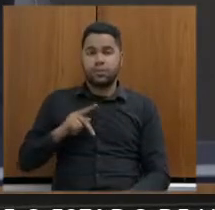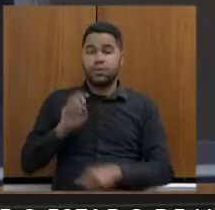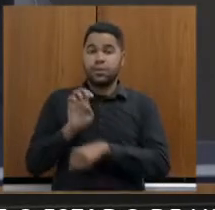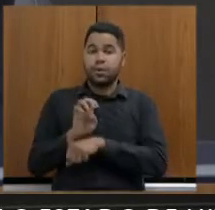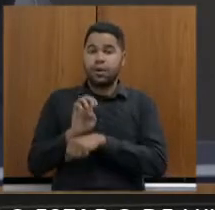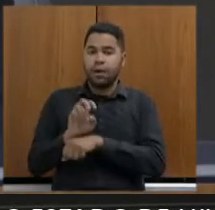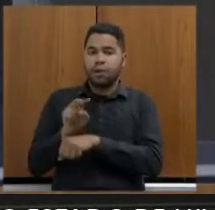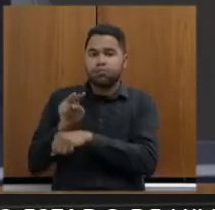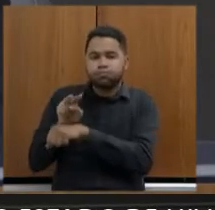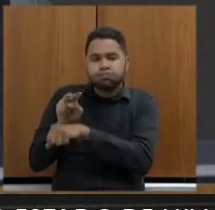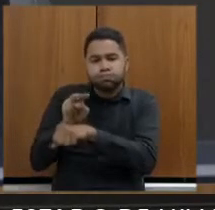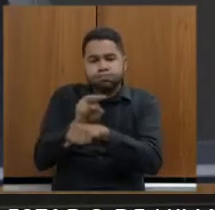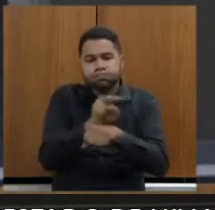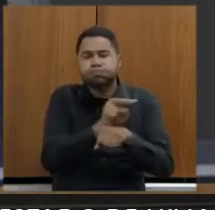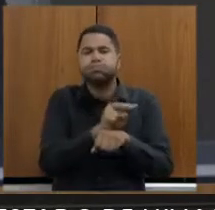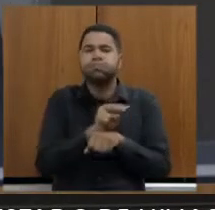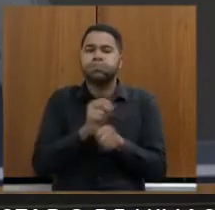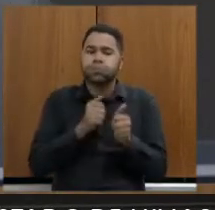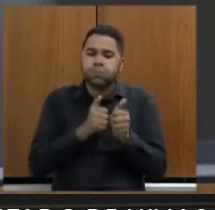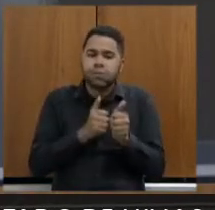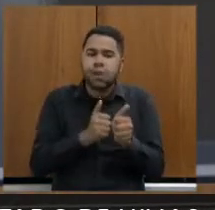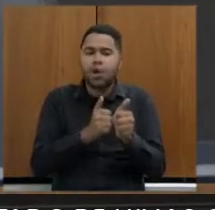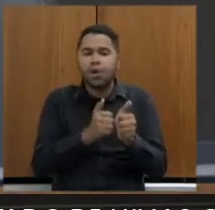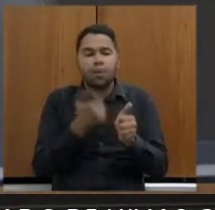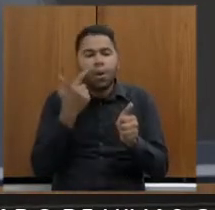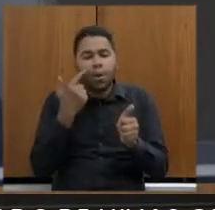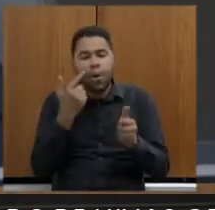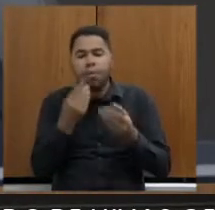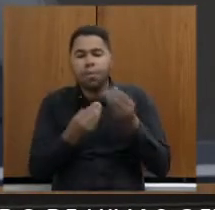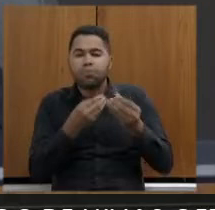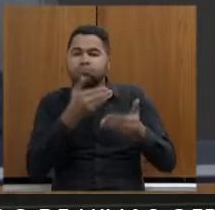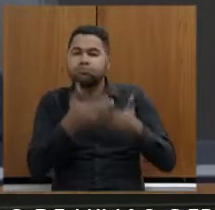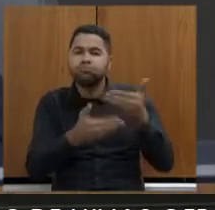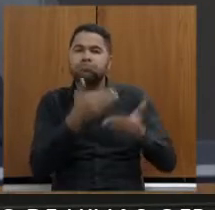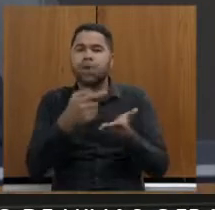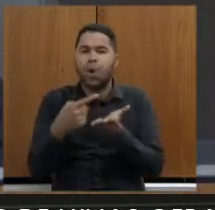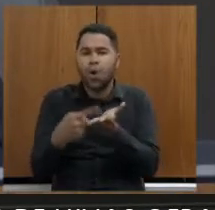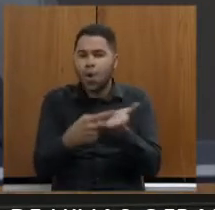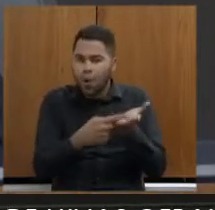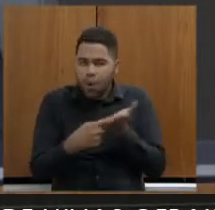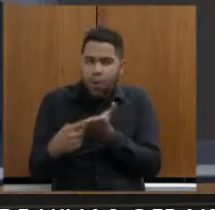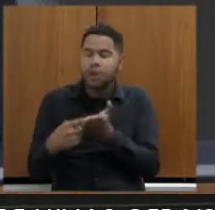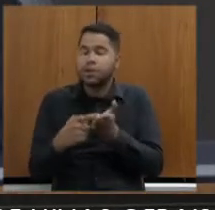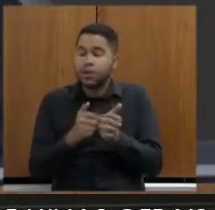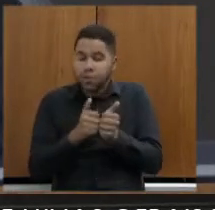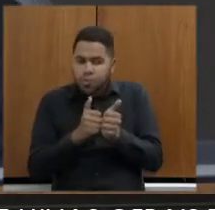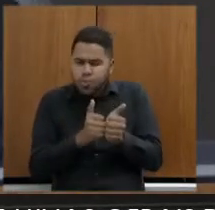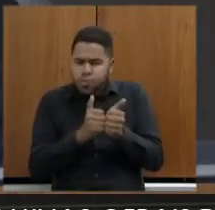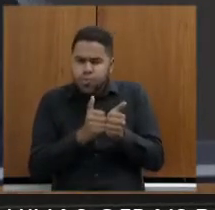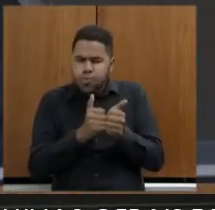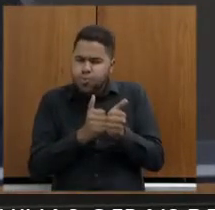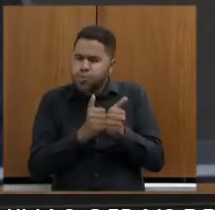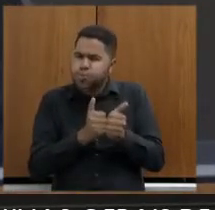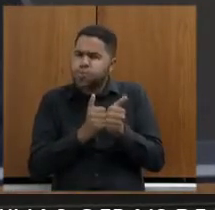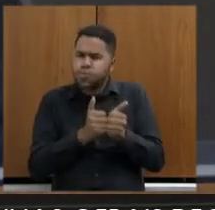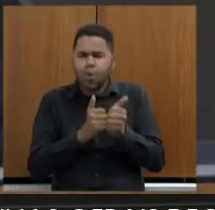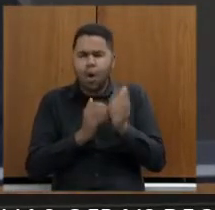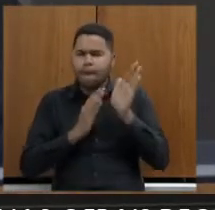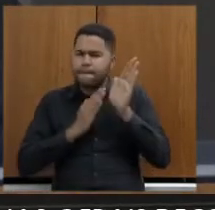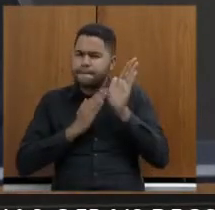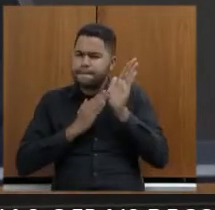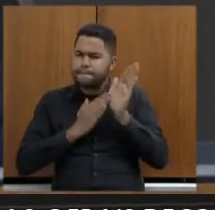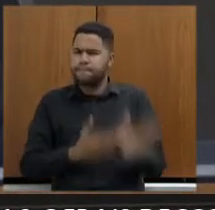fiscaliza e acompanha um acordo. O Ministério Público Estadual tem feito um acompanhamento muito firme, diligente,